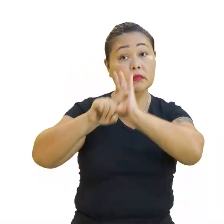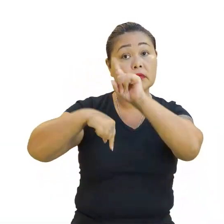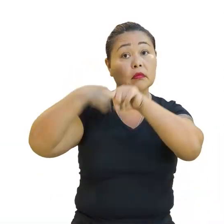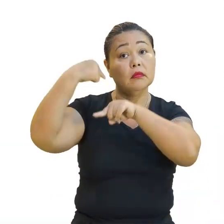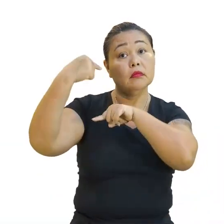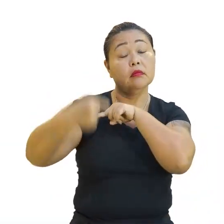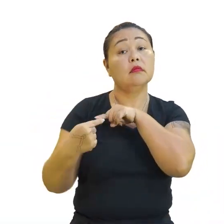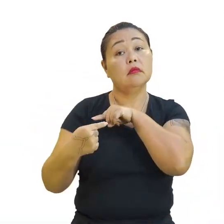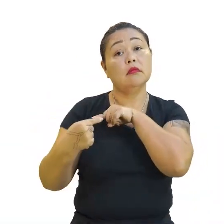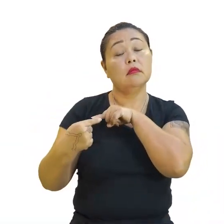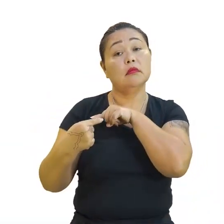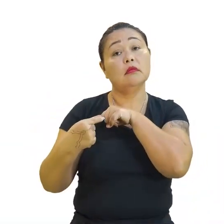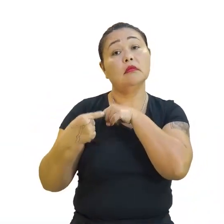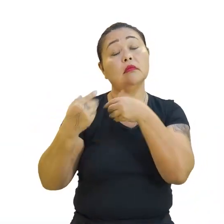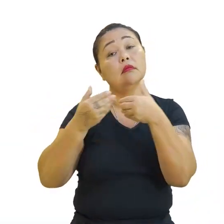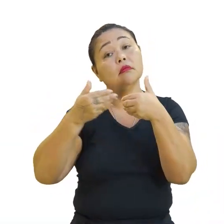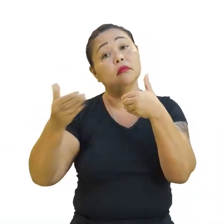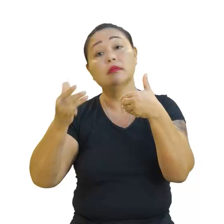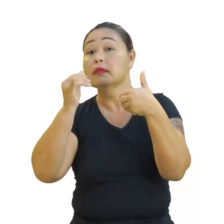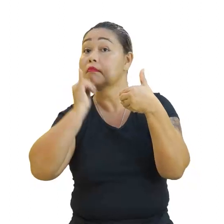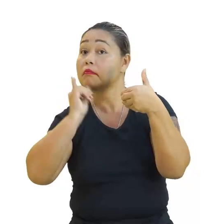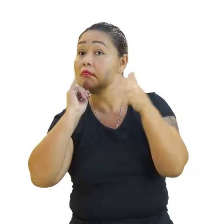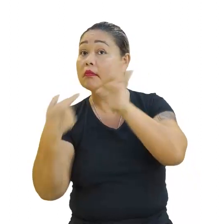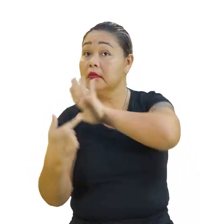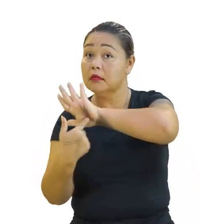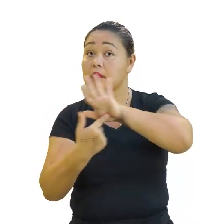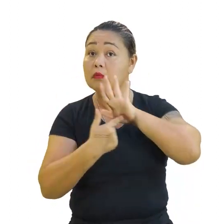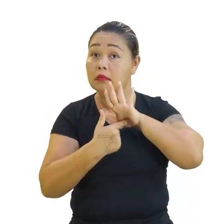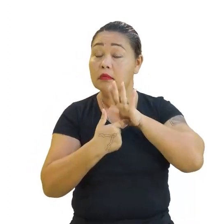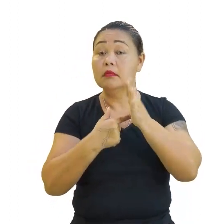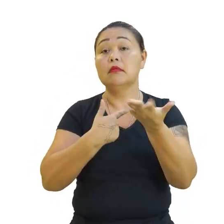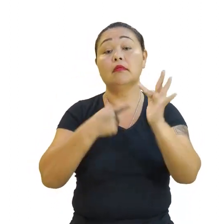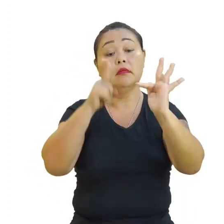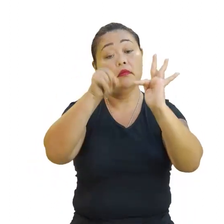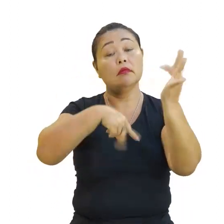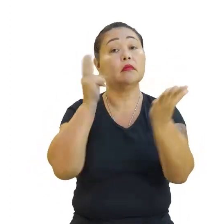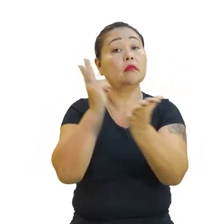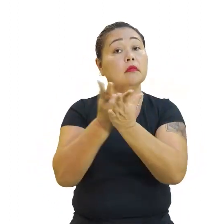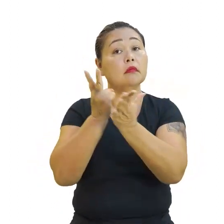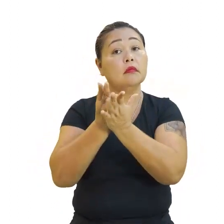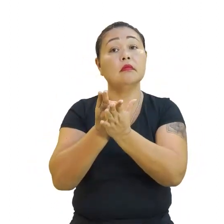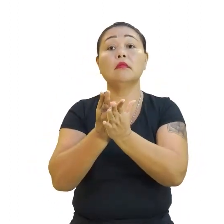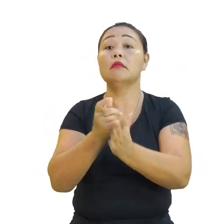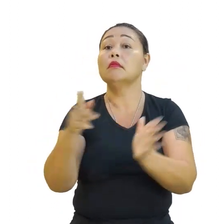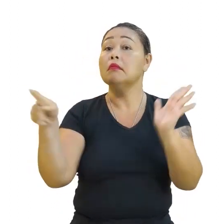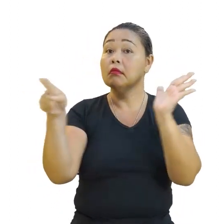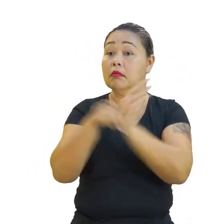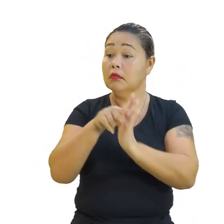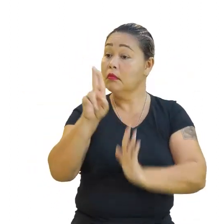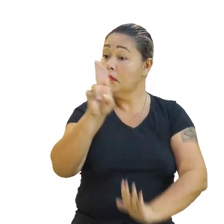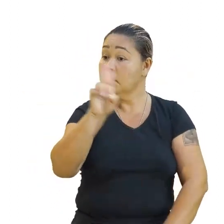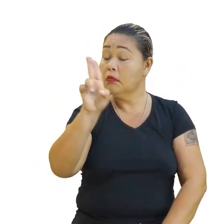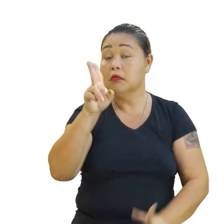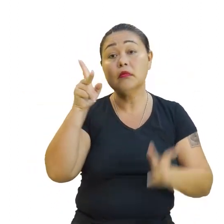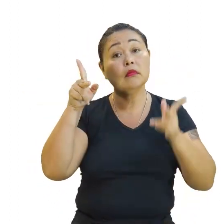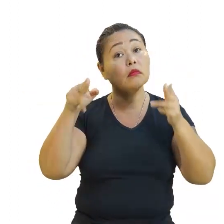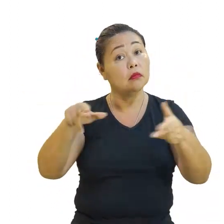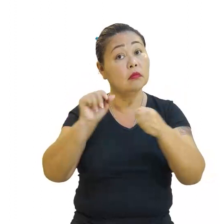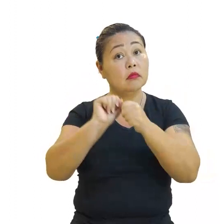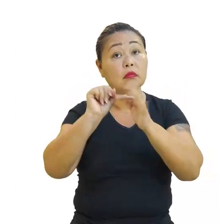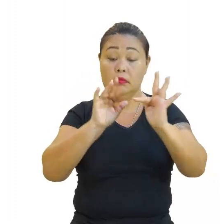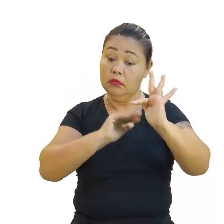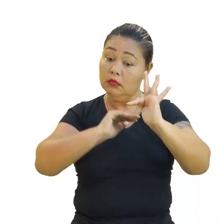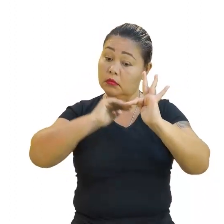a parte de exemplificação, tá? A função constante, como o próprio nome diz, não é crescente e nem